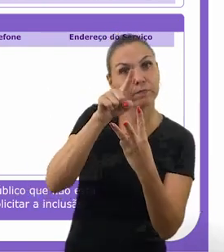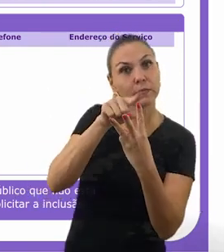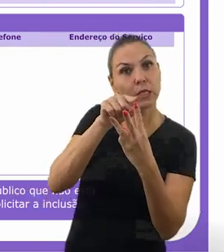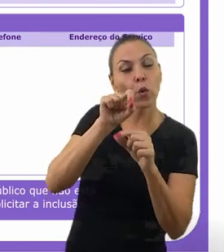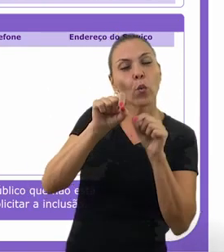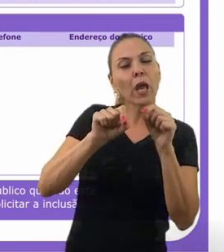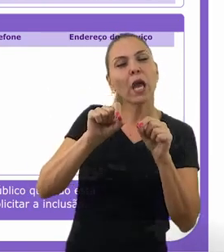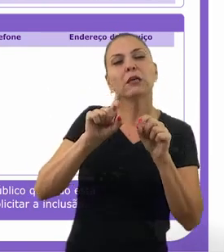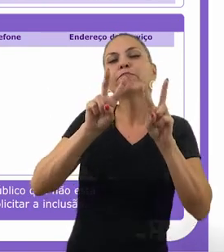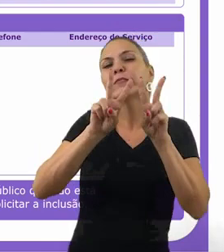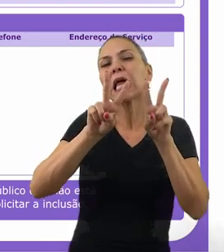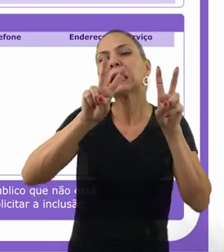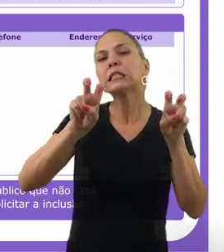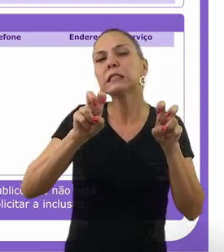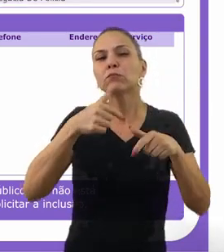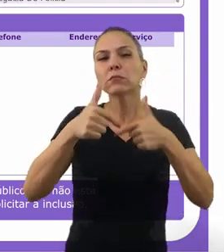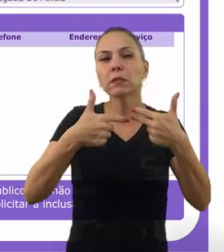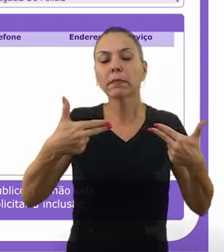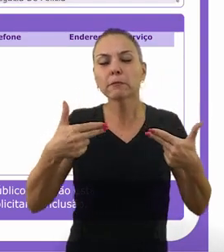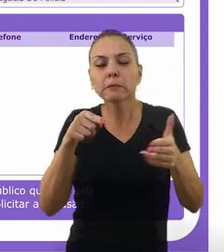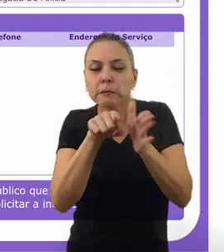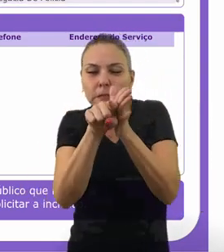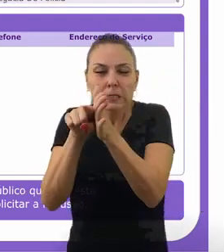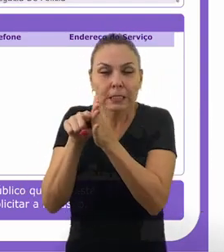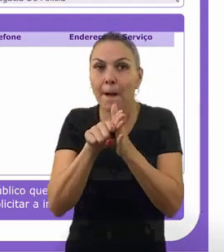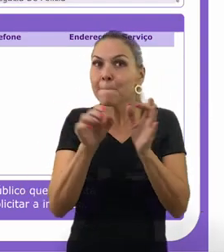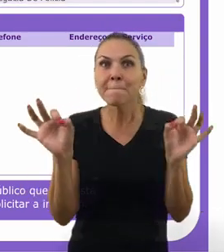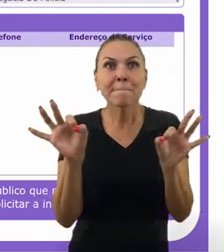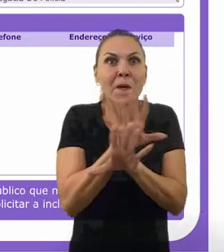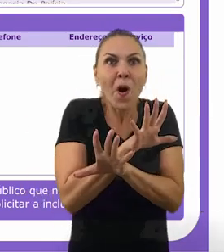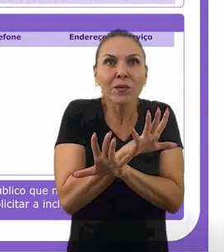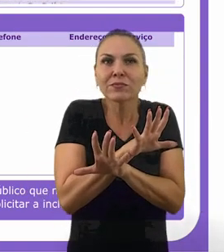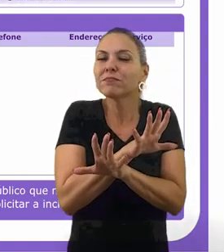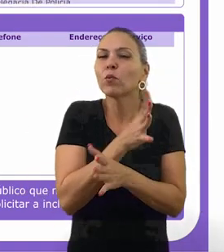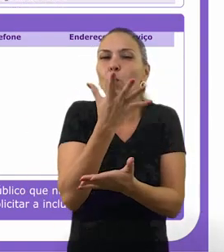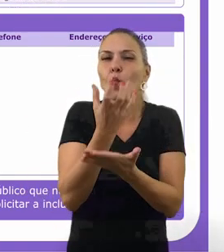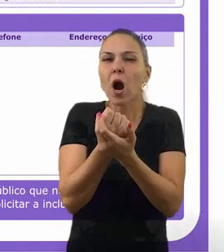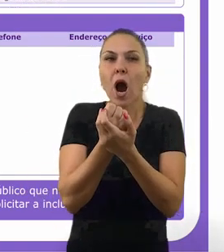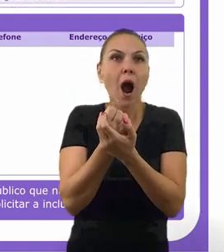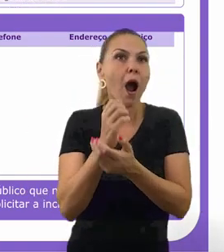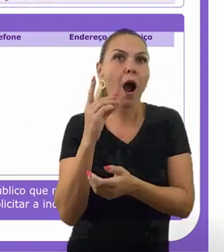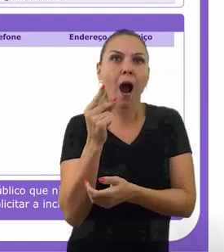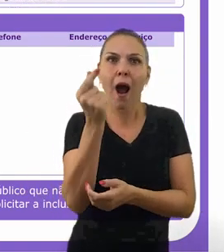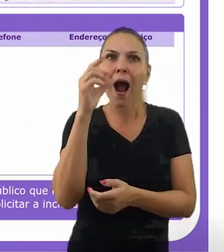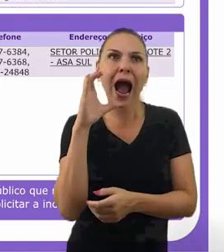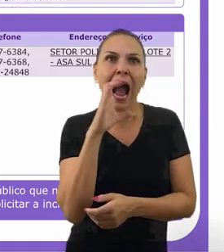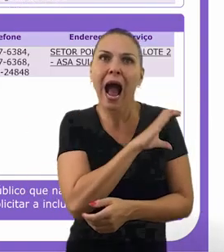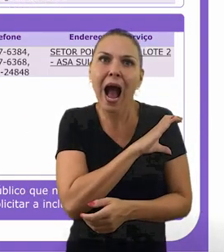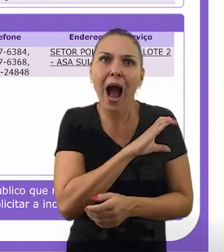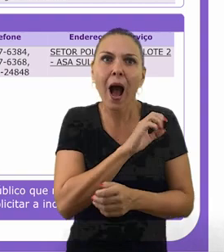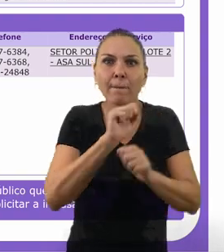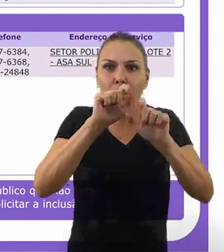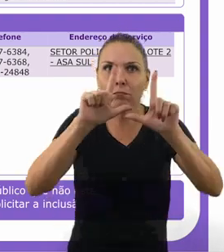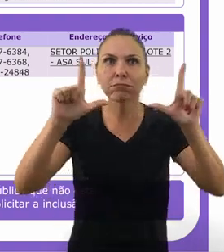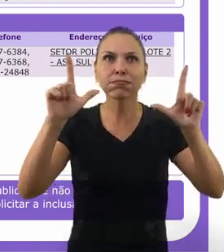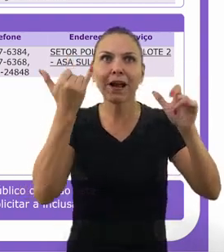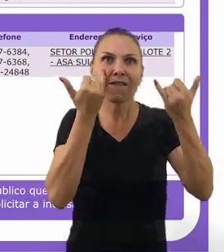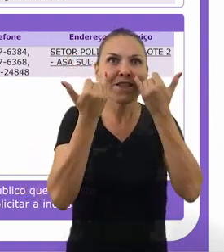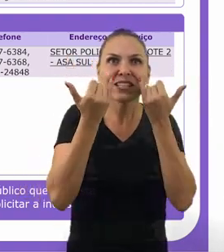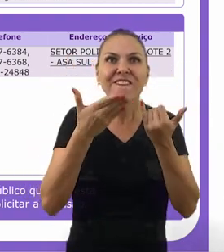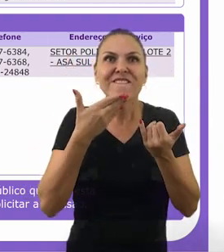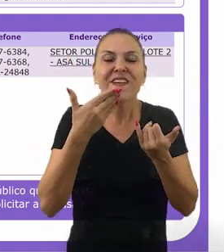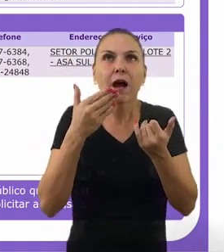em seguida, o tipo de serviço que deseja. Pronto! A segmentação é realizada imediatamente e a informação está na sua mão.